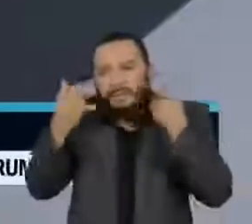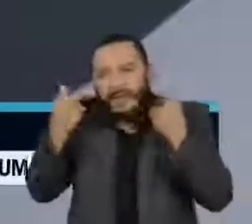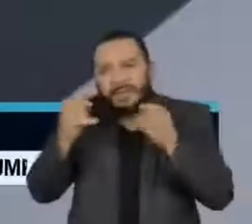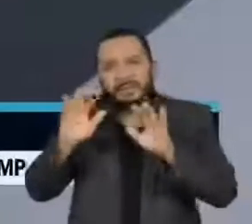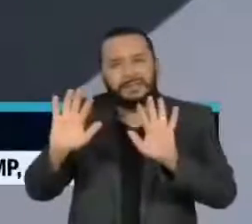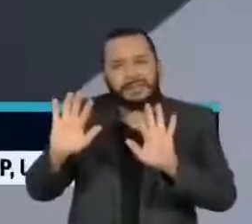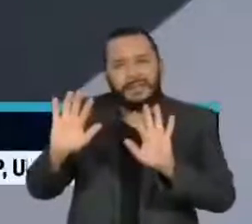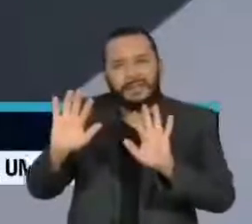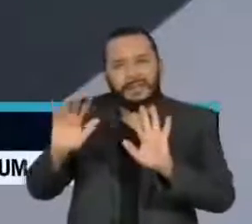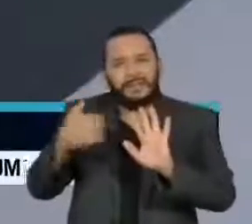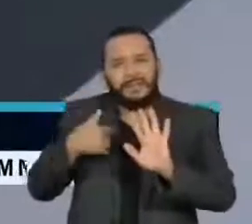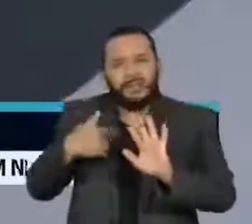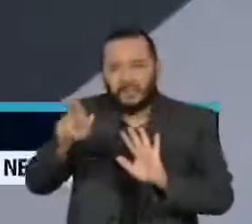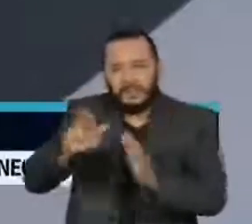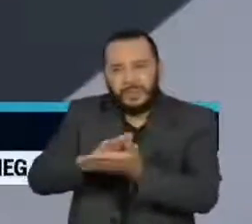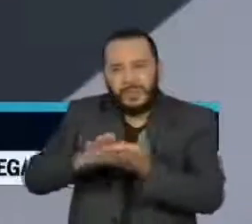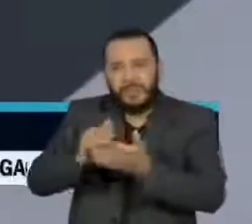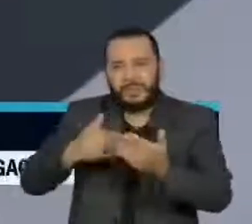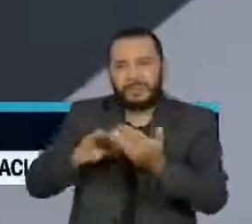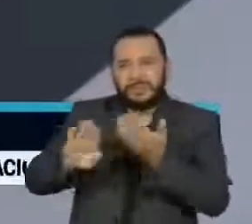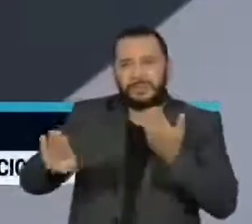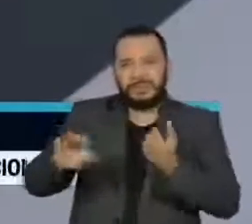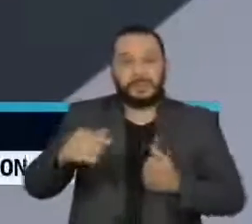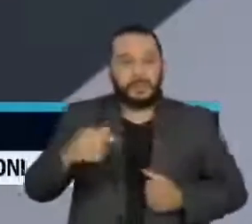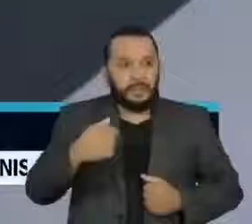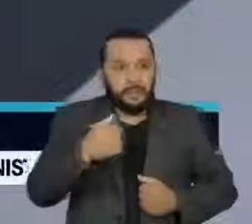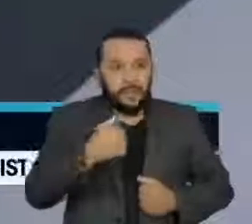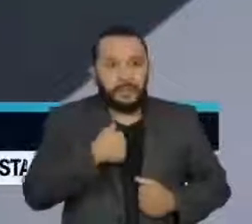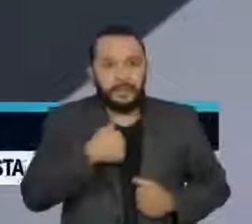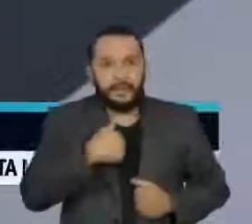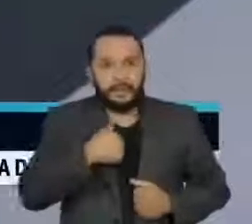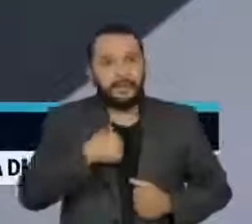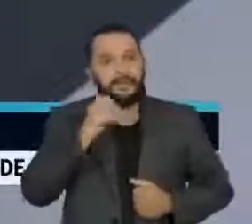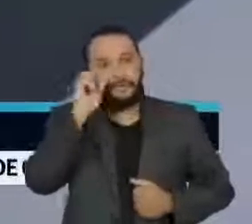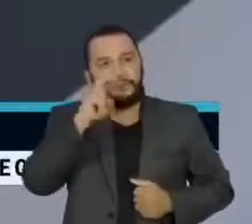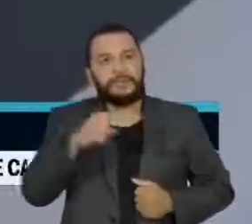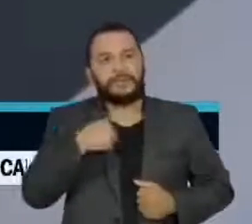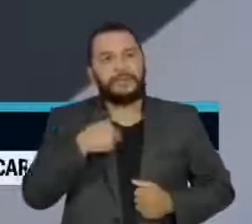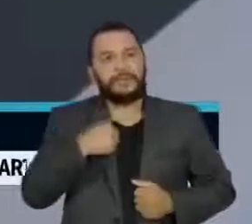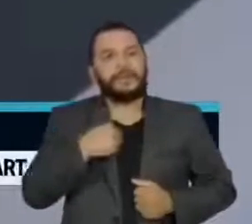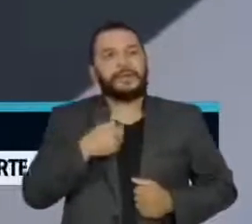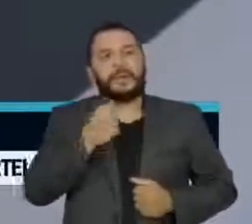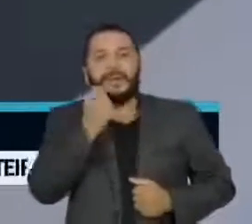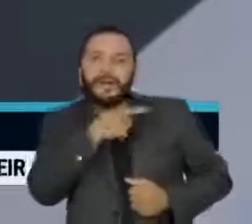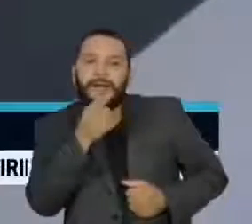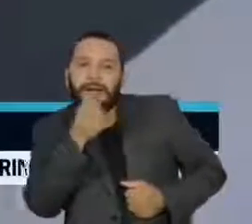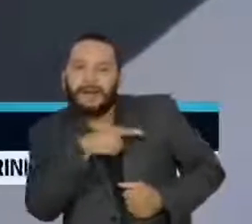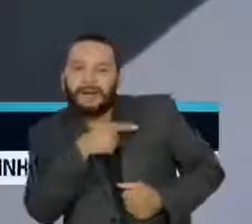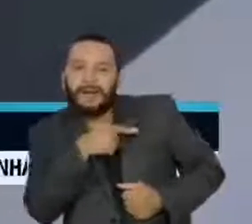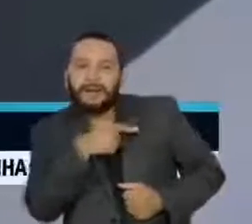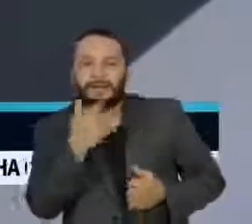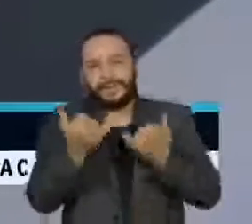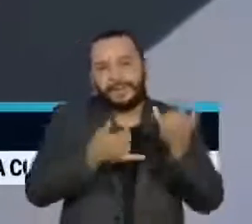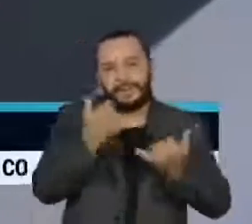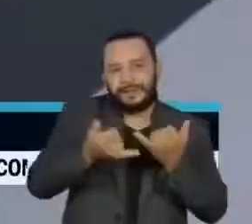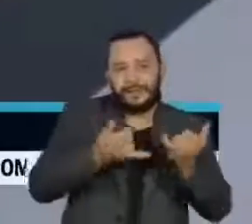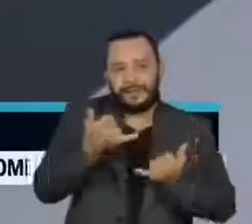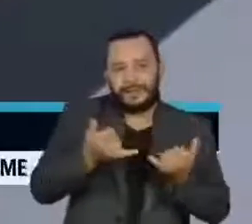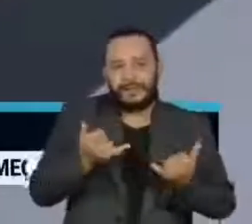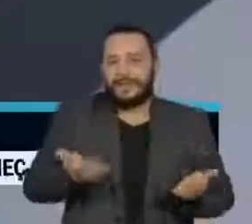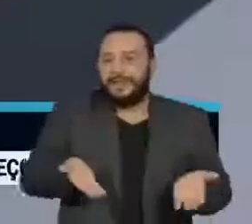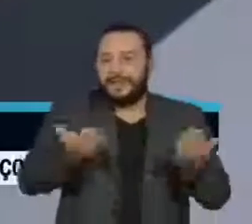Eu estou um pouco passada com o que eu escutei agora, porque eu escutei humor, leveza e evitar o